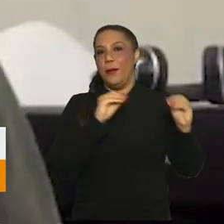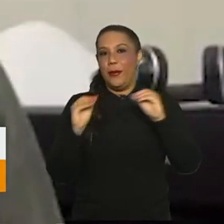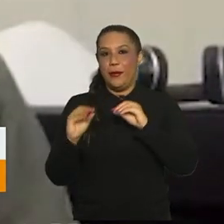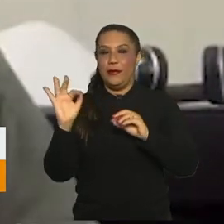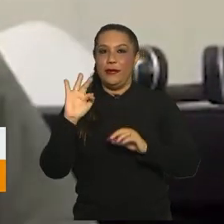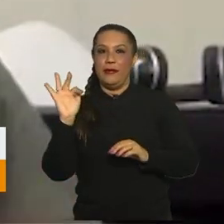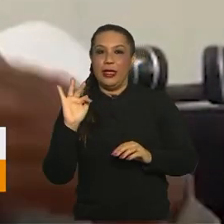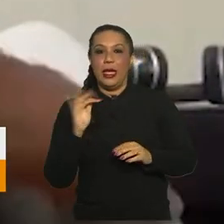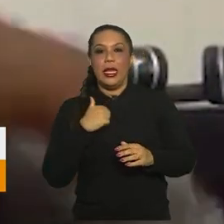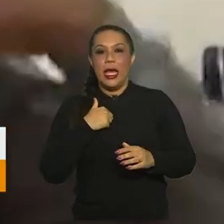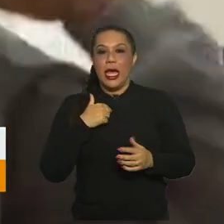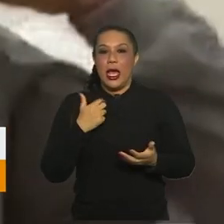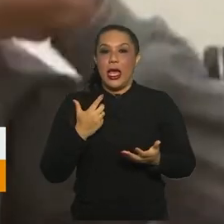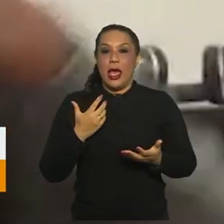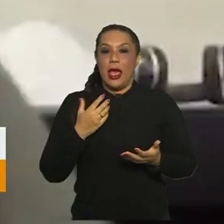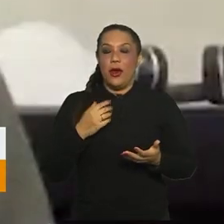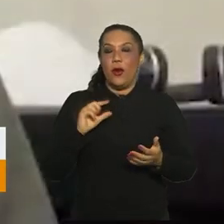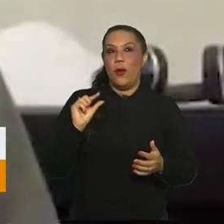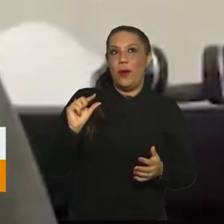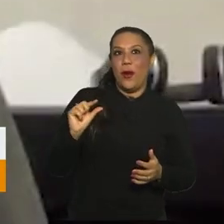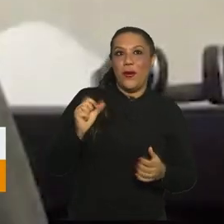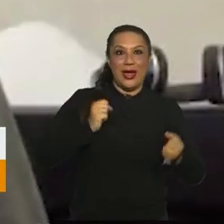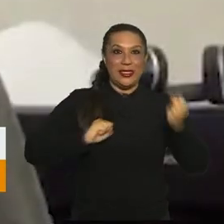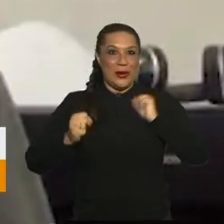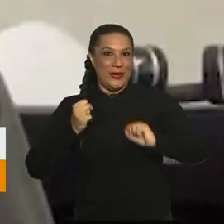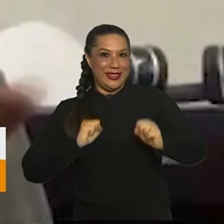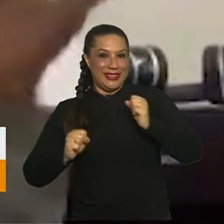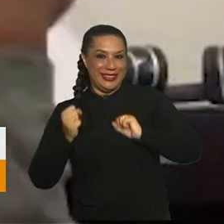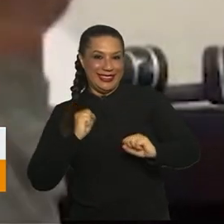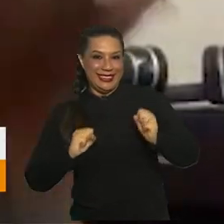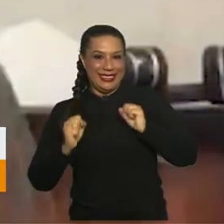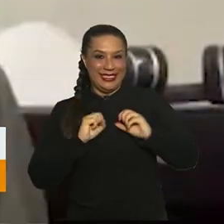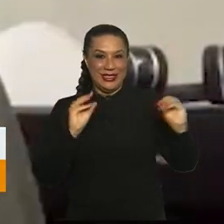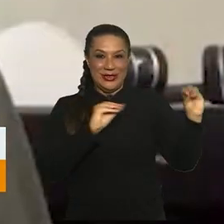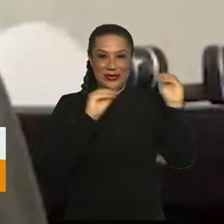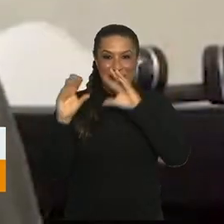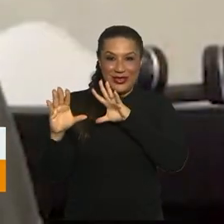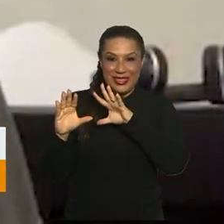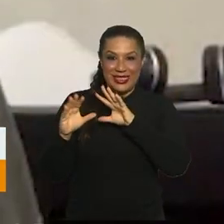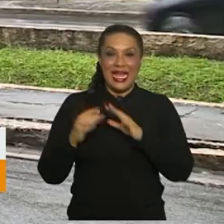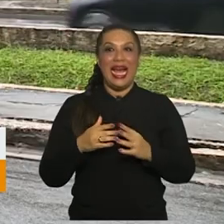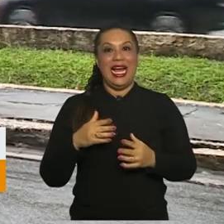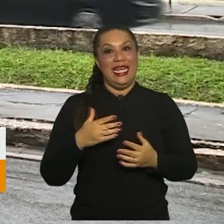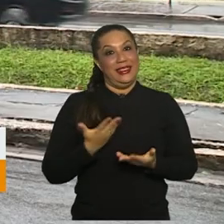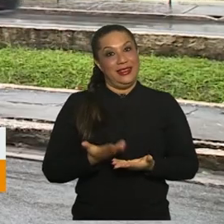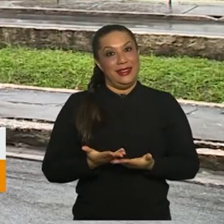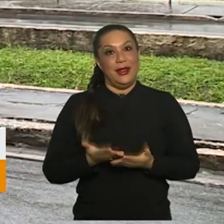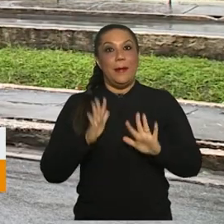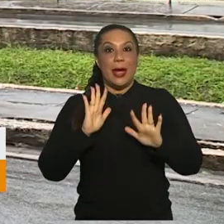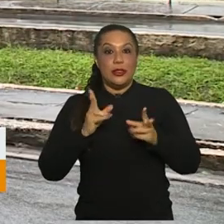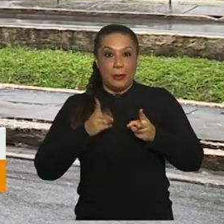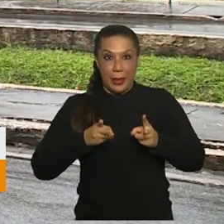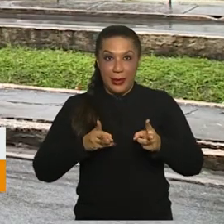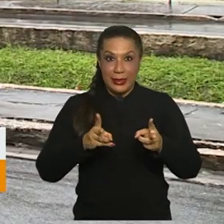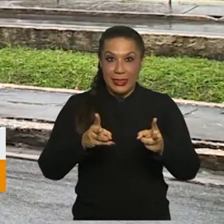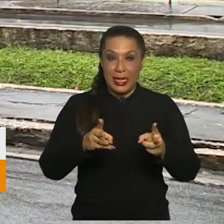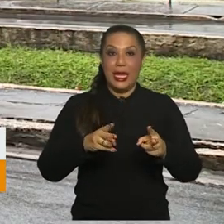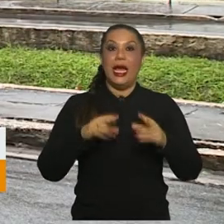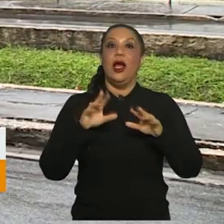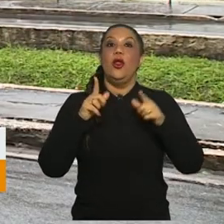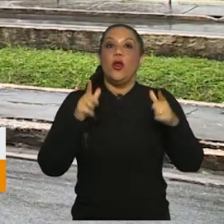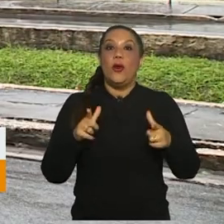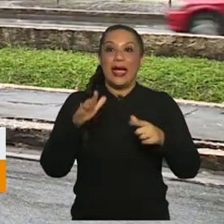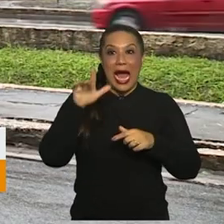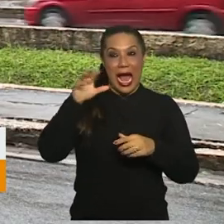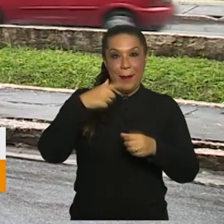então eu estou um pouco ansioso de me mudar para o Antônio de Jesus. Para se manter em Santo Antônio de